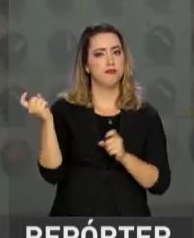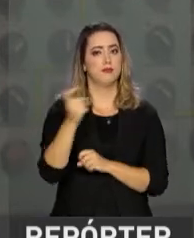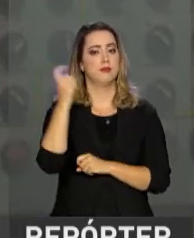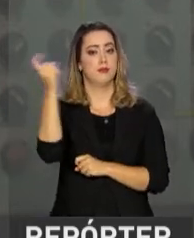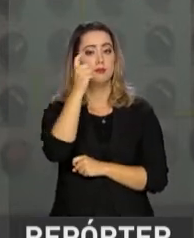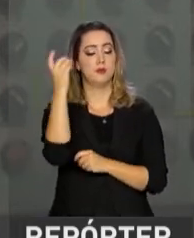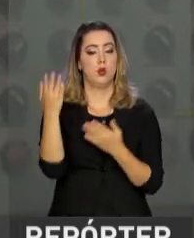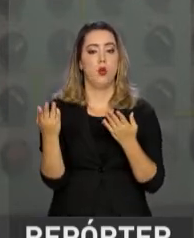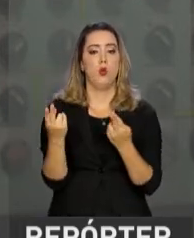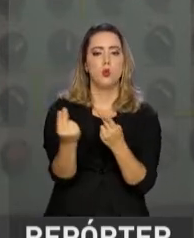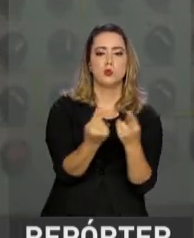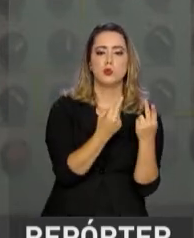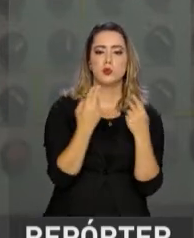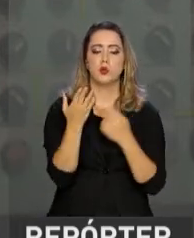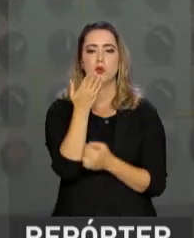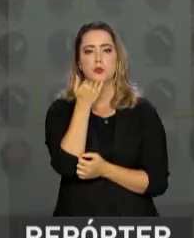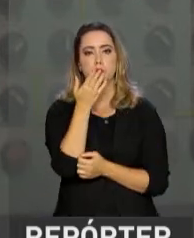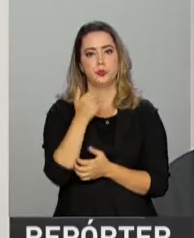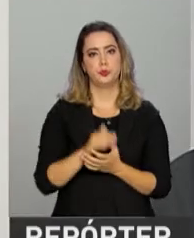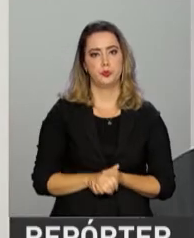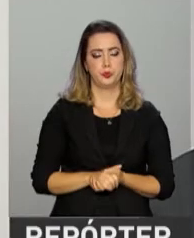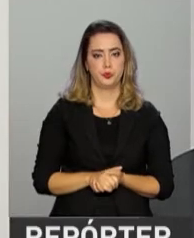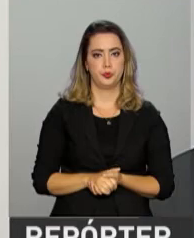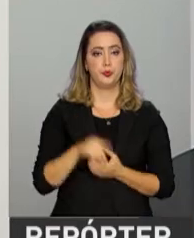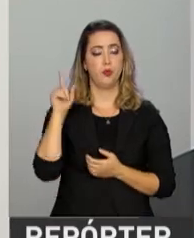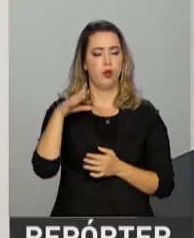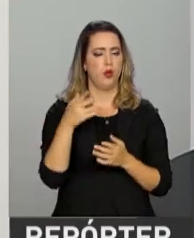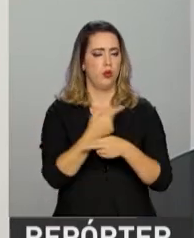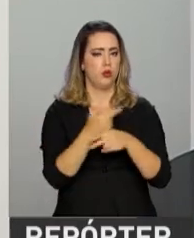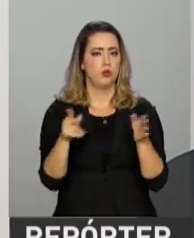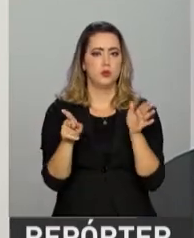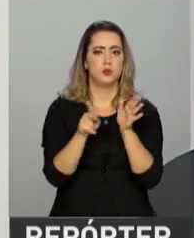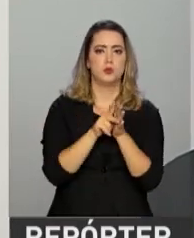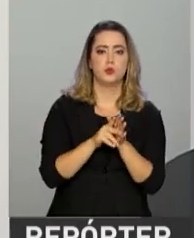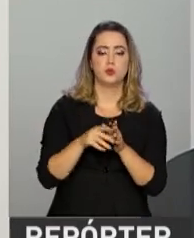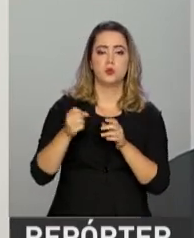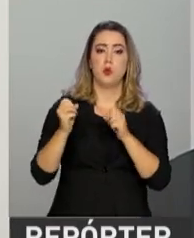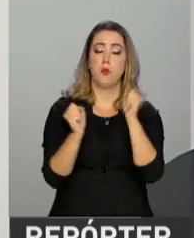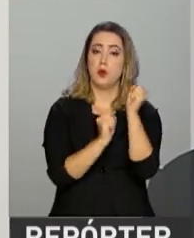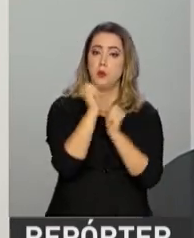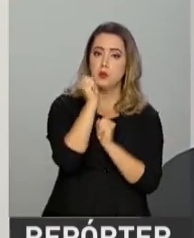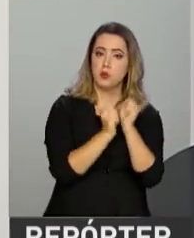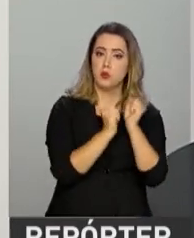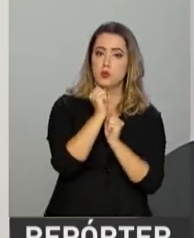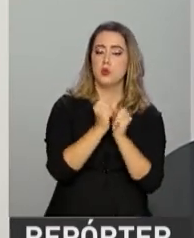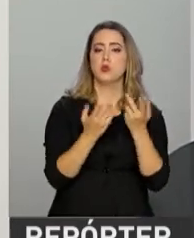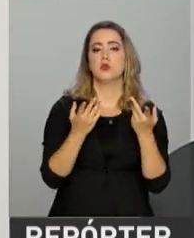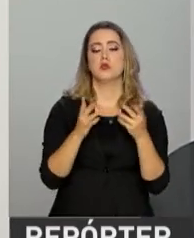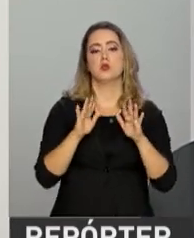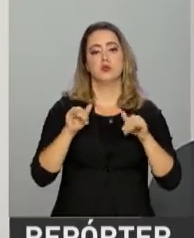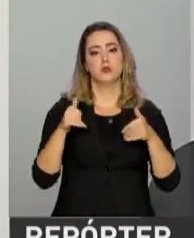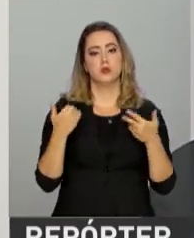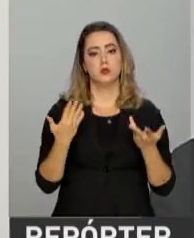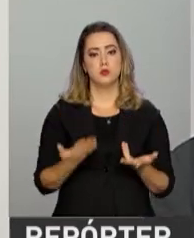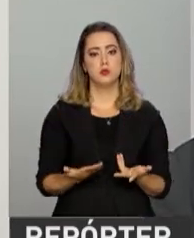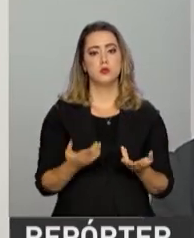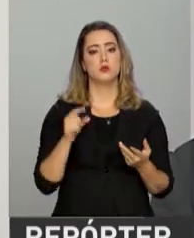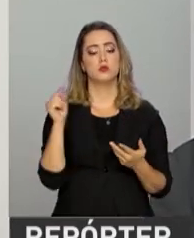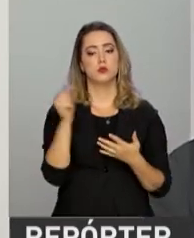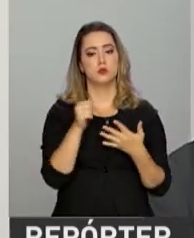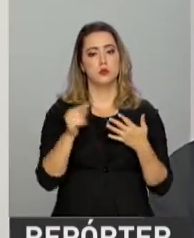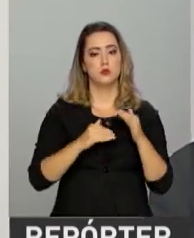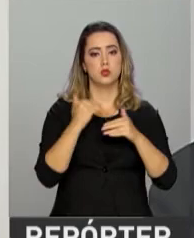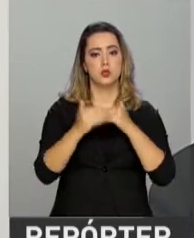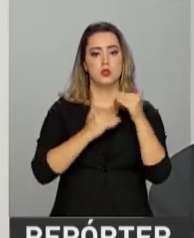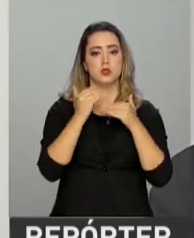assim como a de produtos alimentícios. São bens utilizados pela própria indústria para poder fazer a produção, então, na medida que esses bens